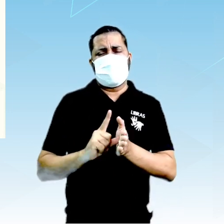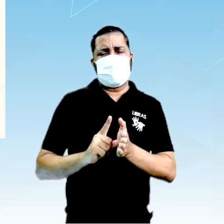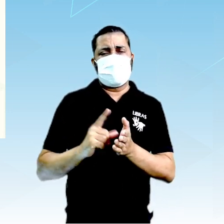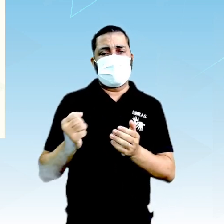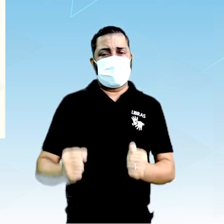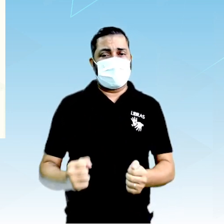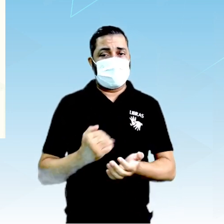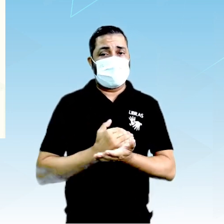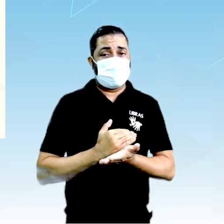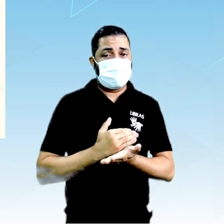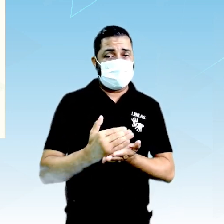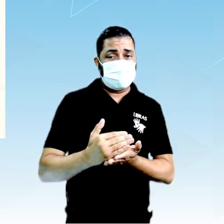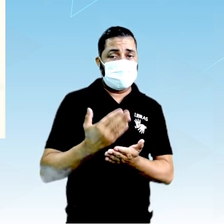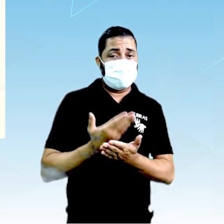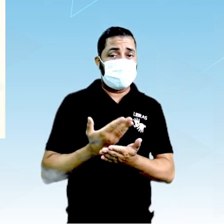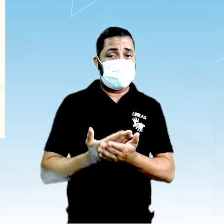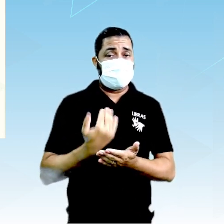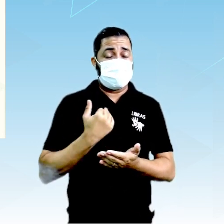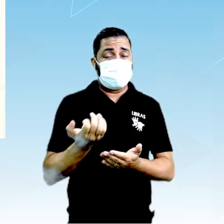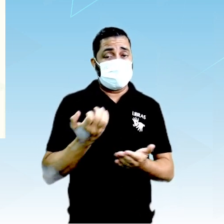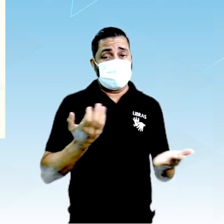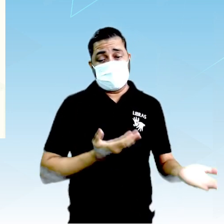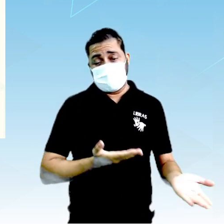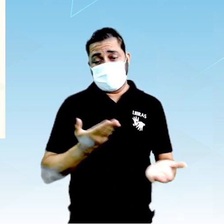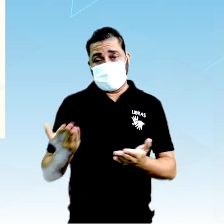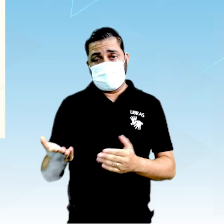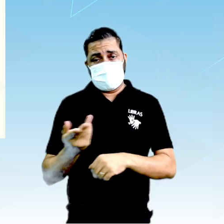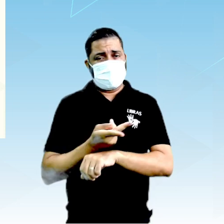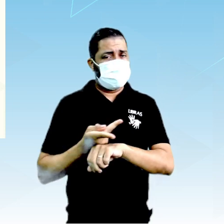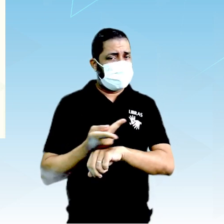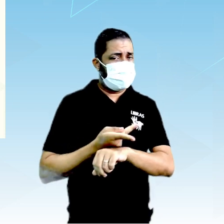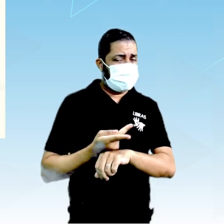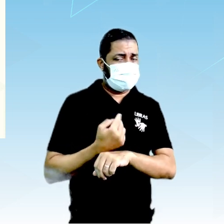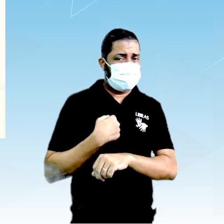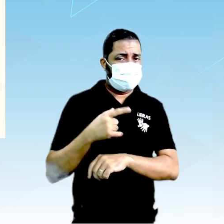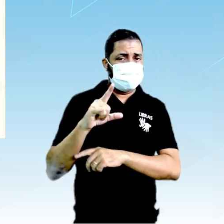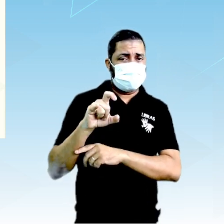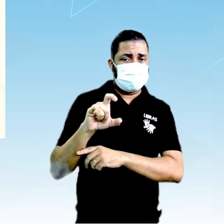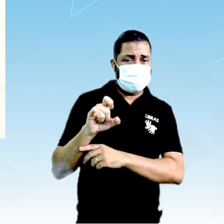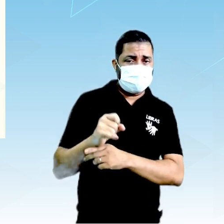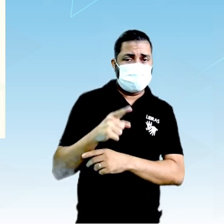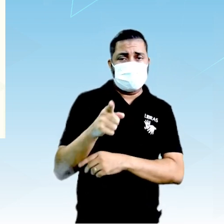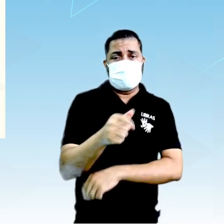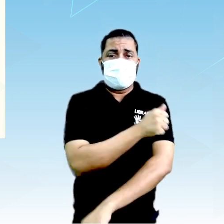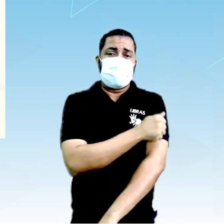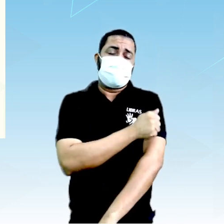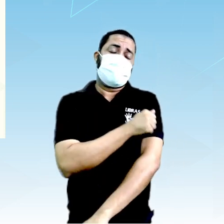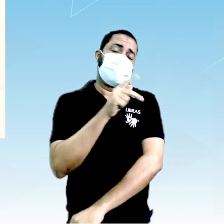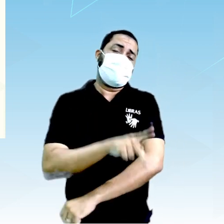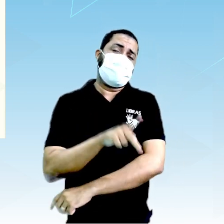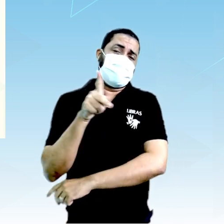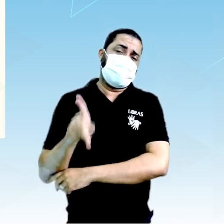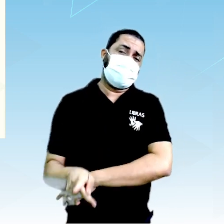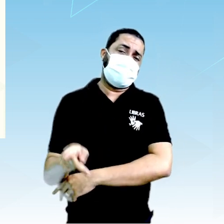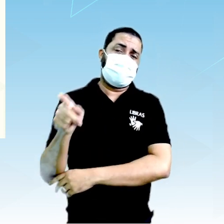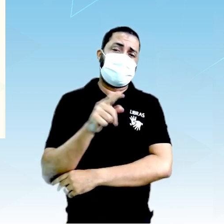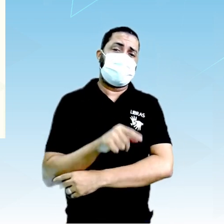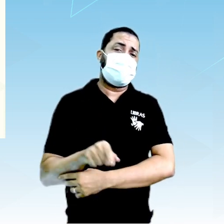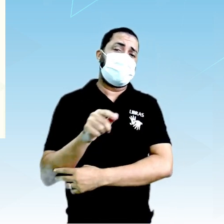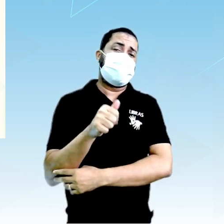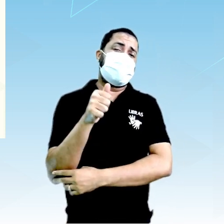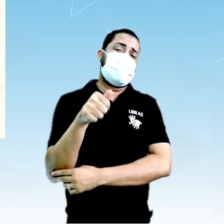iniciar essa aula, eu queria te convidar lá a me procurar no Instagram, tanto você aluno quanto você professor, lá no